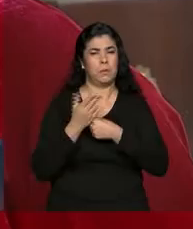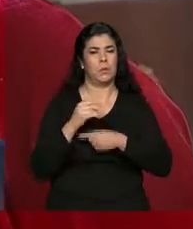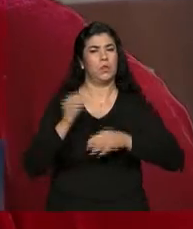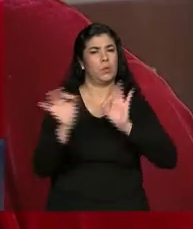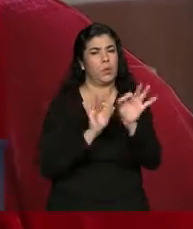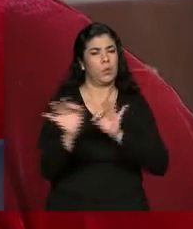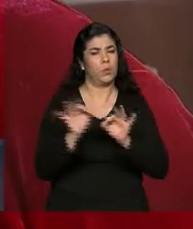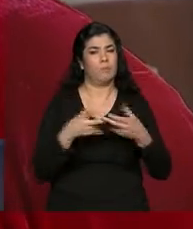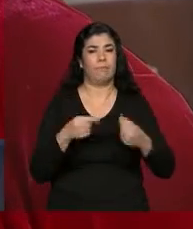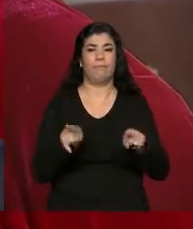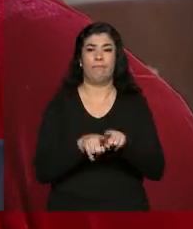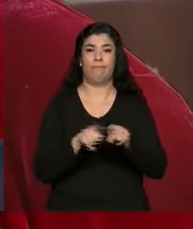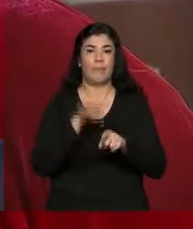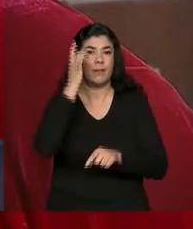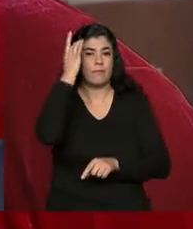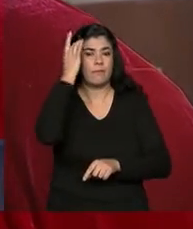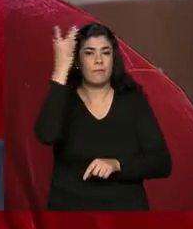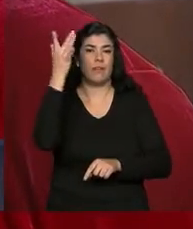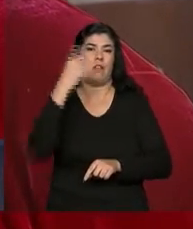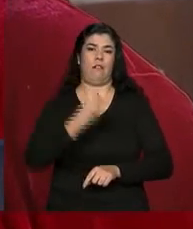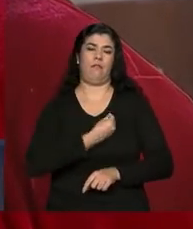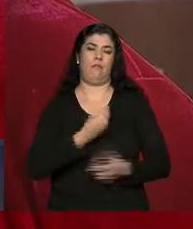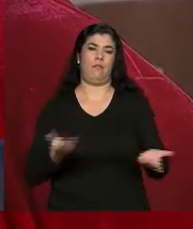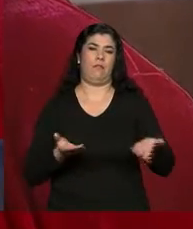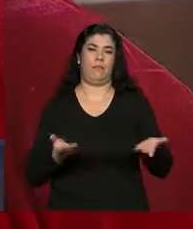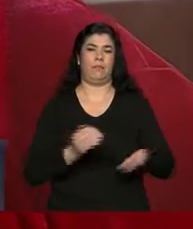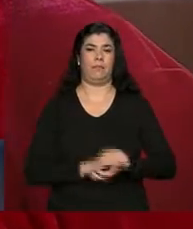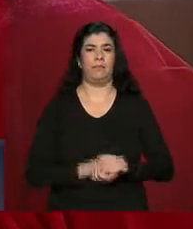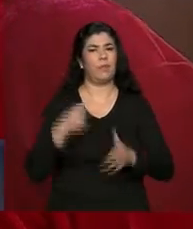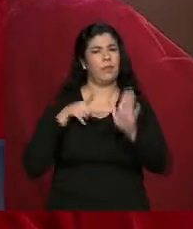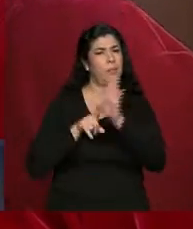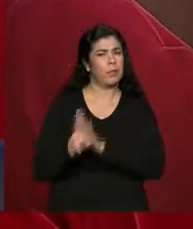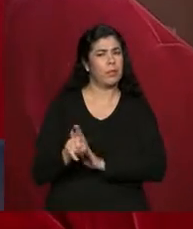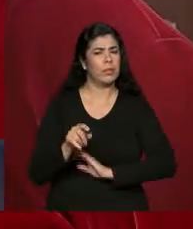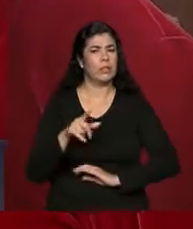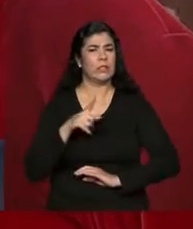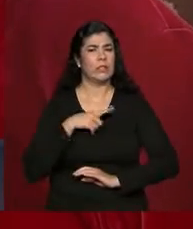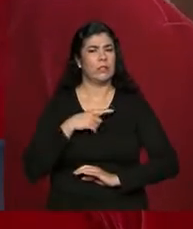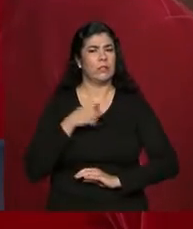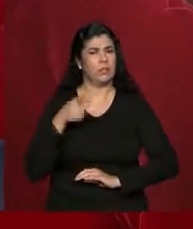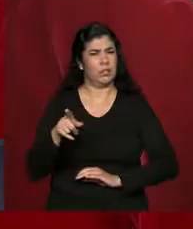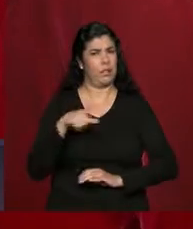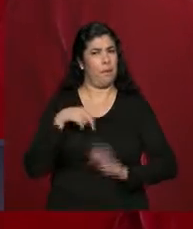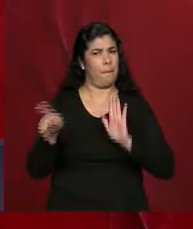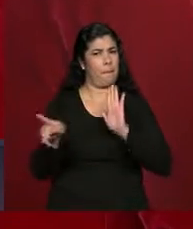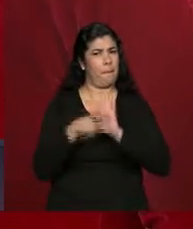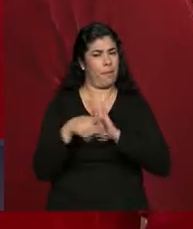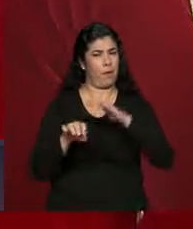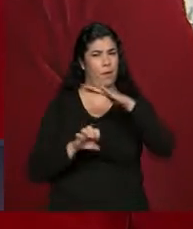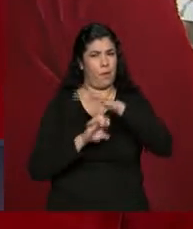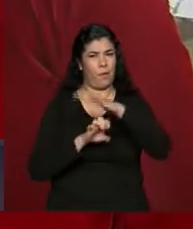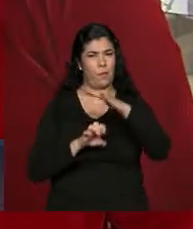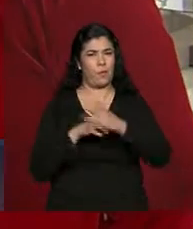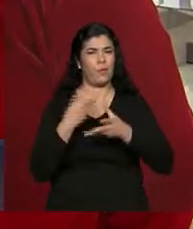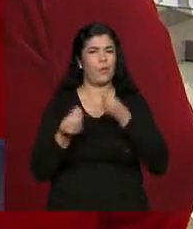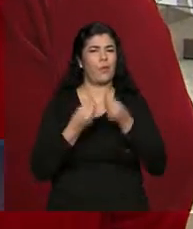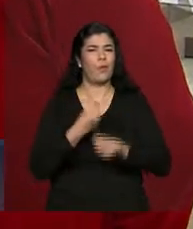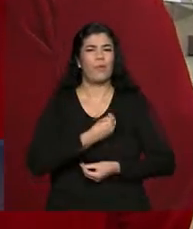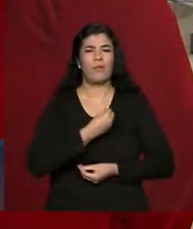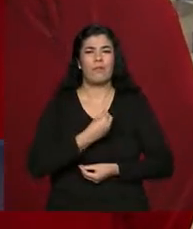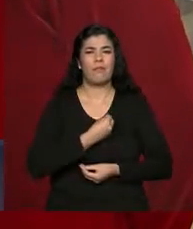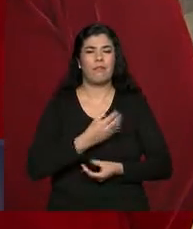ajudaram. E me facilitou muito a minha vida agora. Hoje você é dona do seu próprio negócio. Como é que é essa vida de